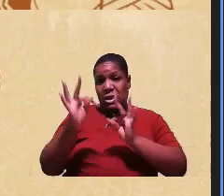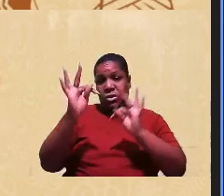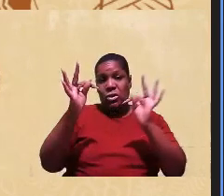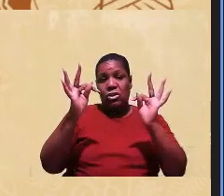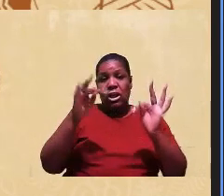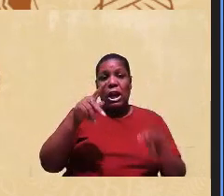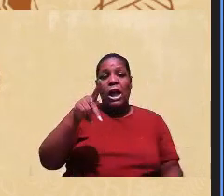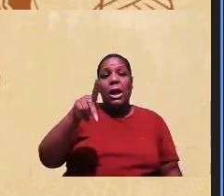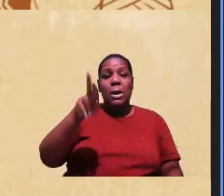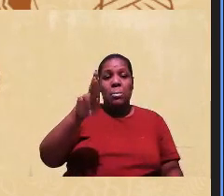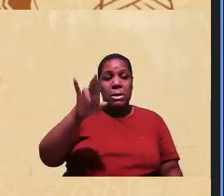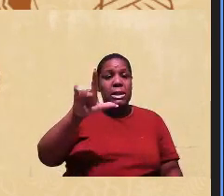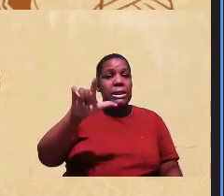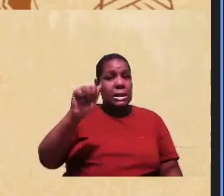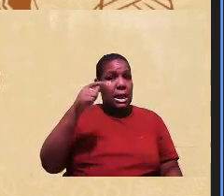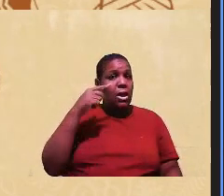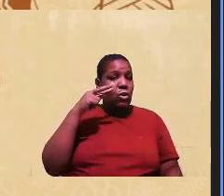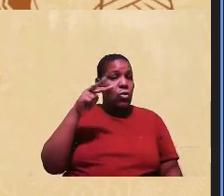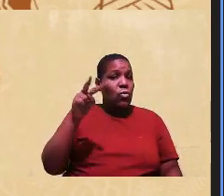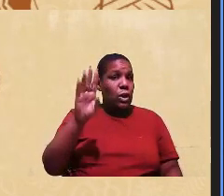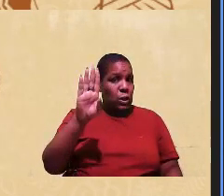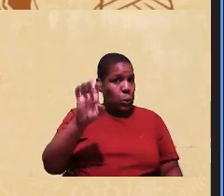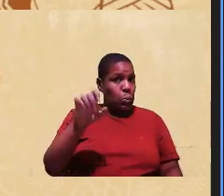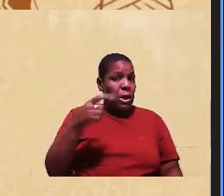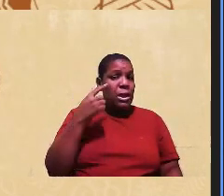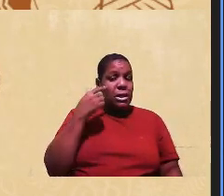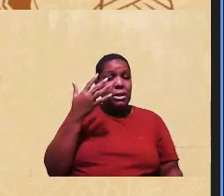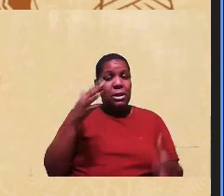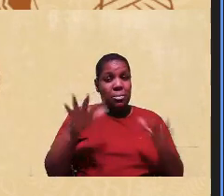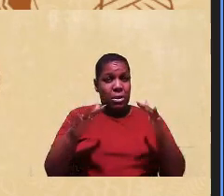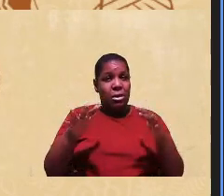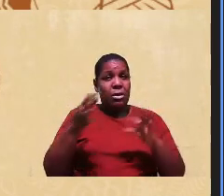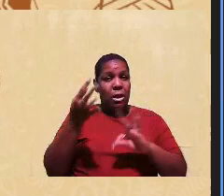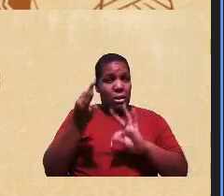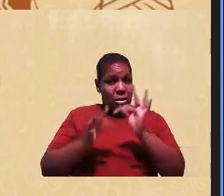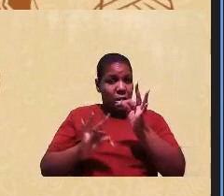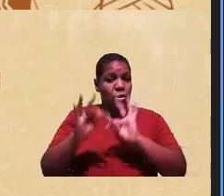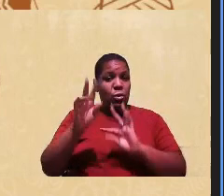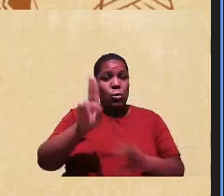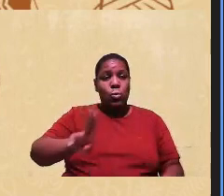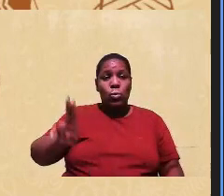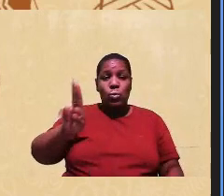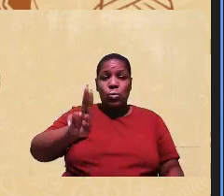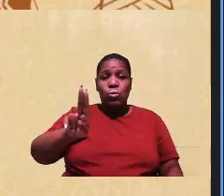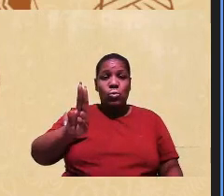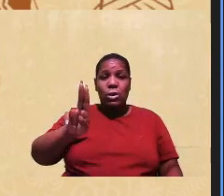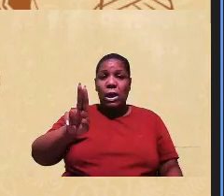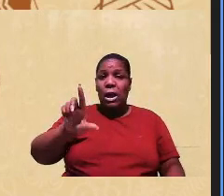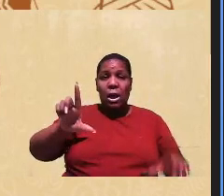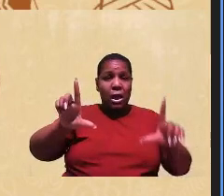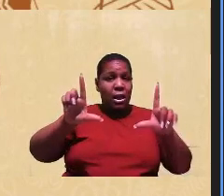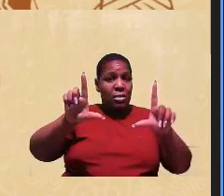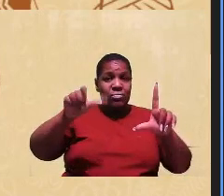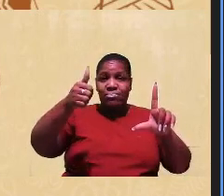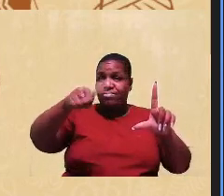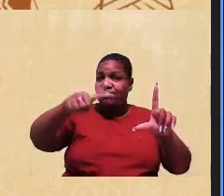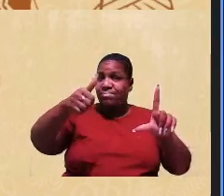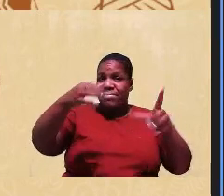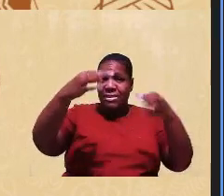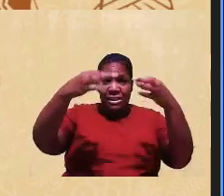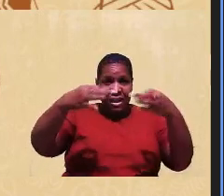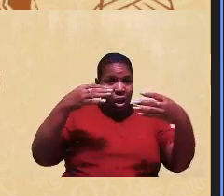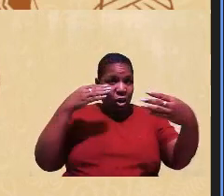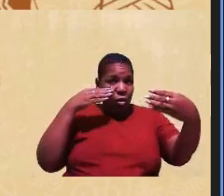estou vendo bem, viu, Priscila? Dependendo da tecnologia que você usa, a banca não consegue ter um critério, assim, objetivo